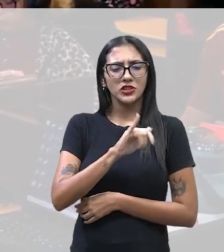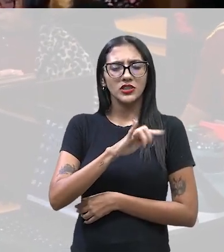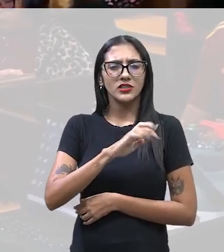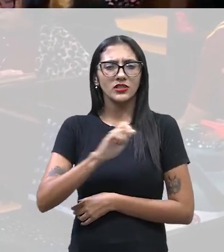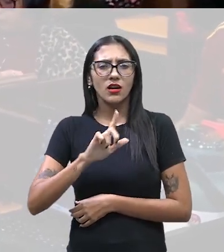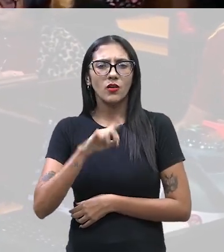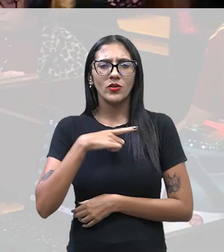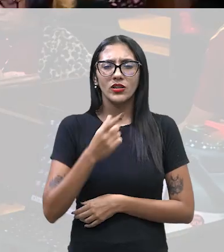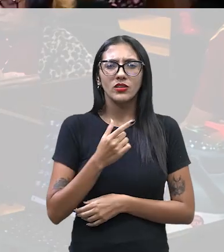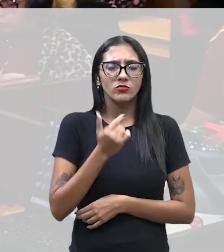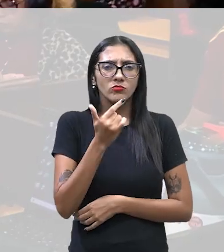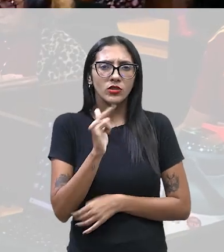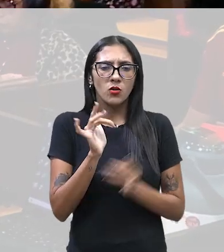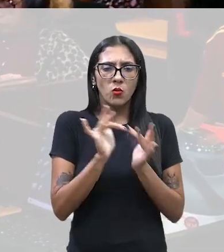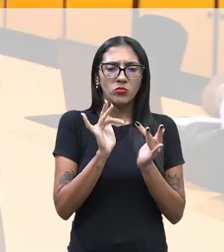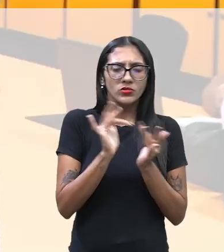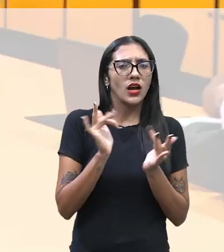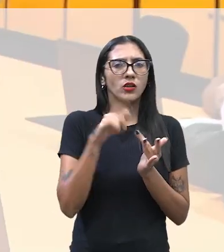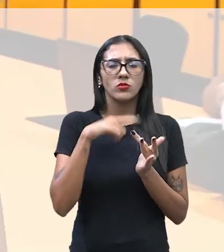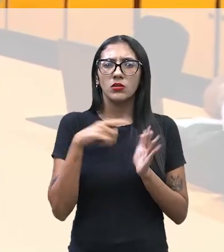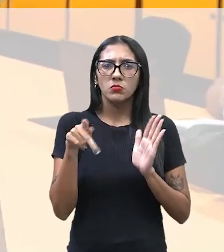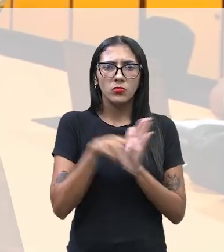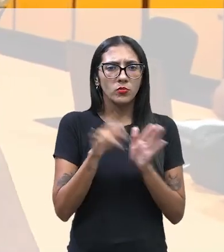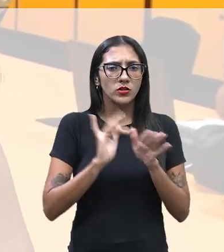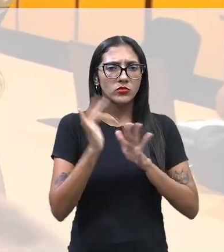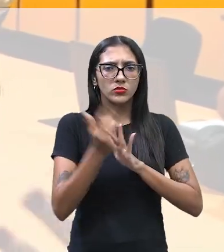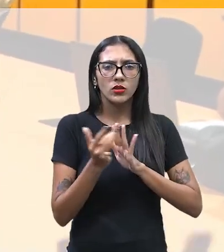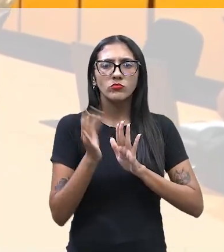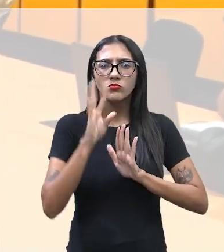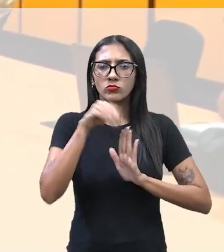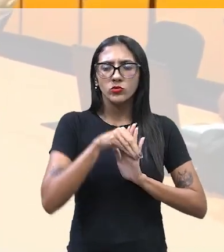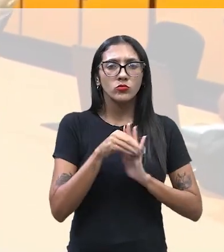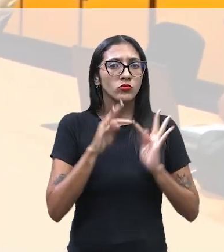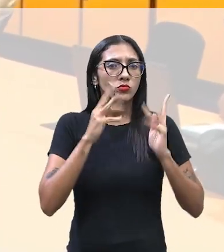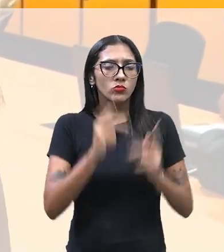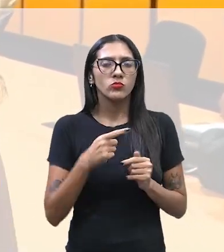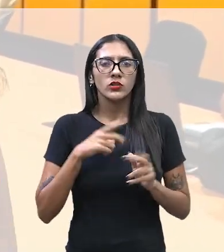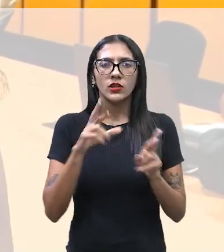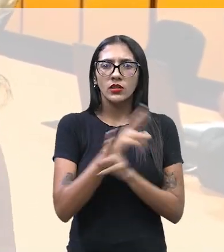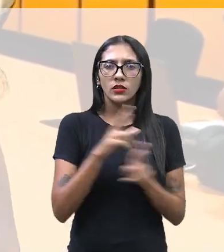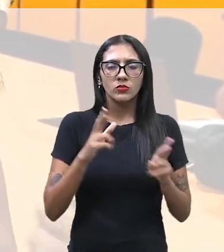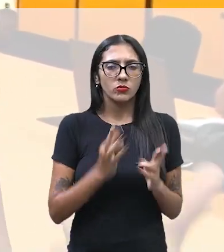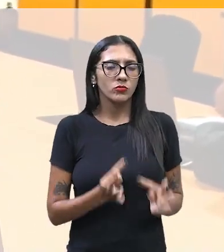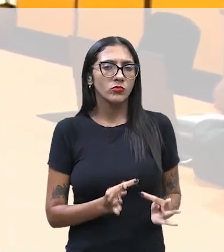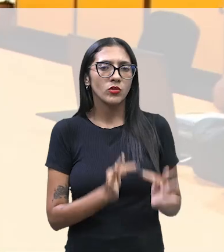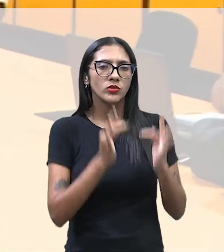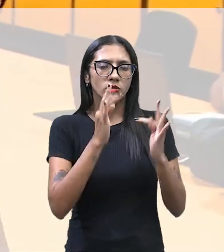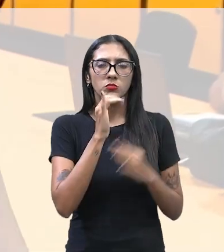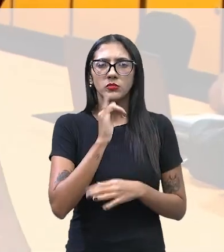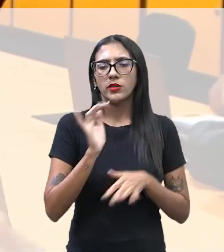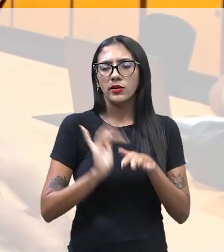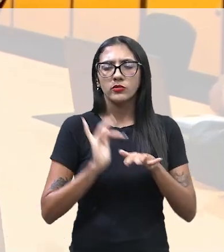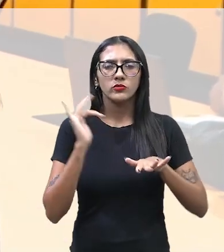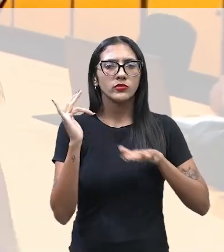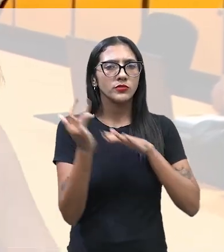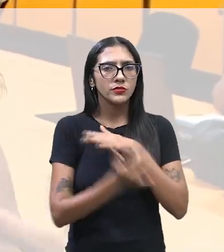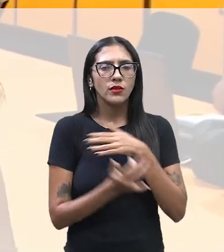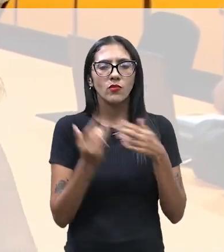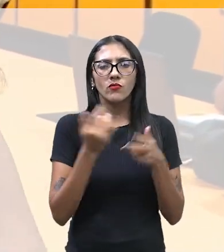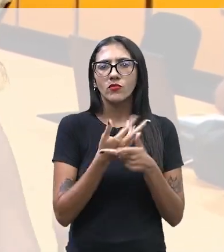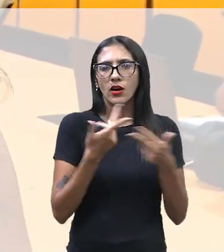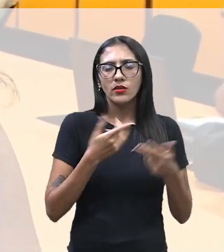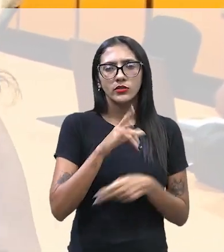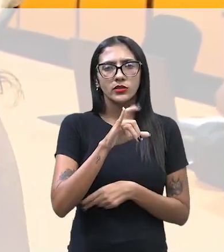não é ali palpável, que estão nas mídias. Digital é tudo aquilo que tem a ver com a tecnologia, por exemplo, redes sociais, né?